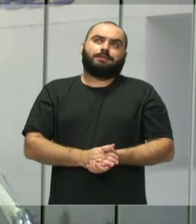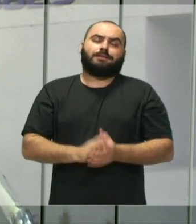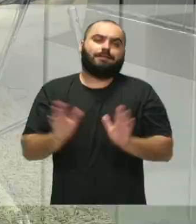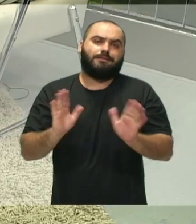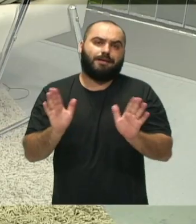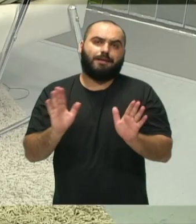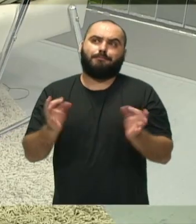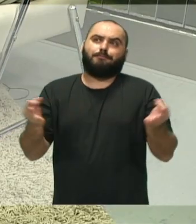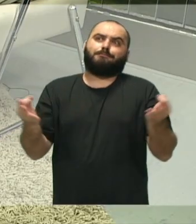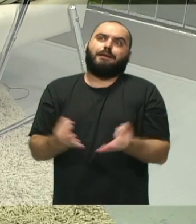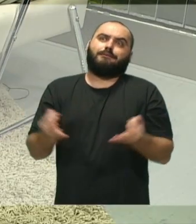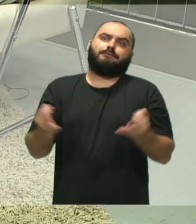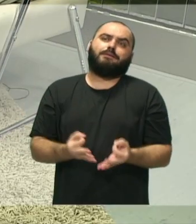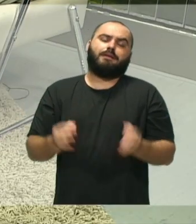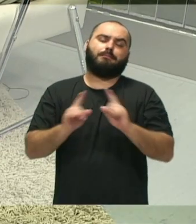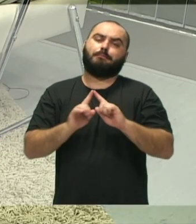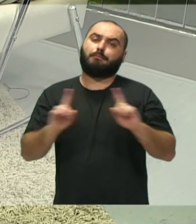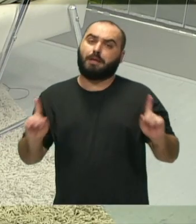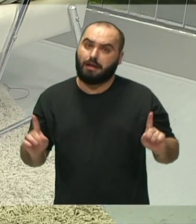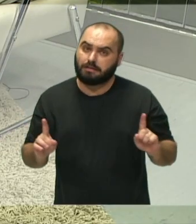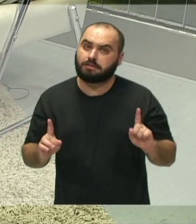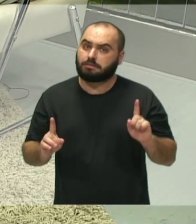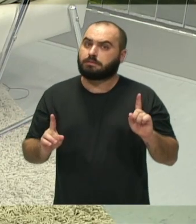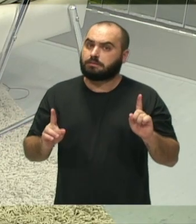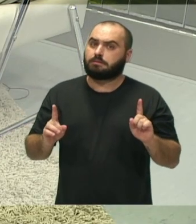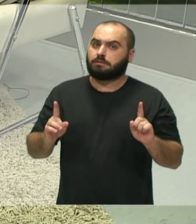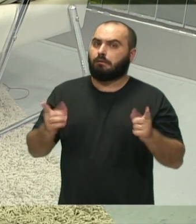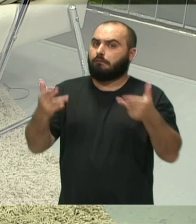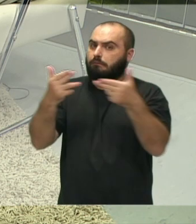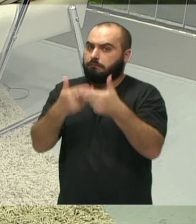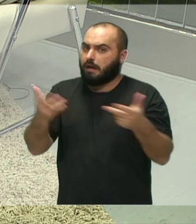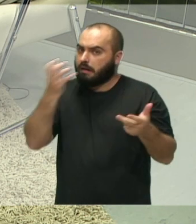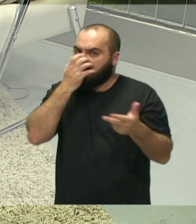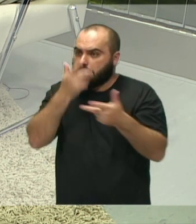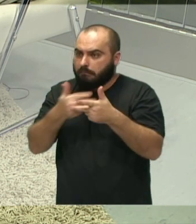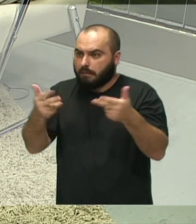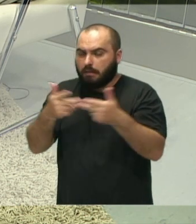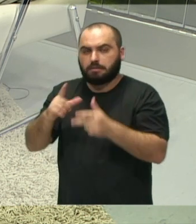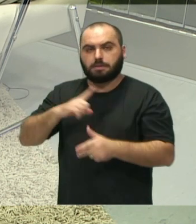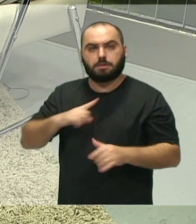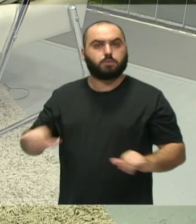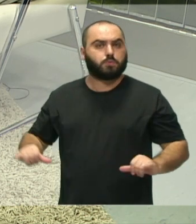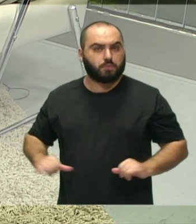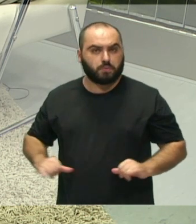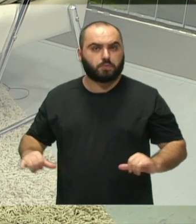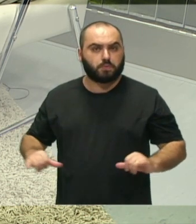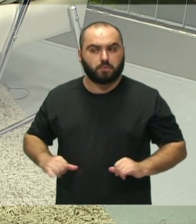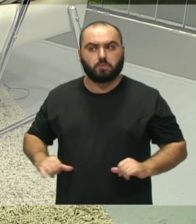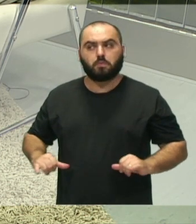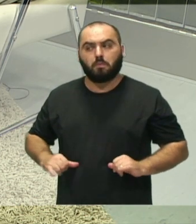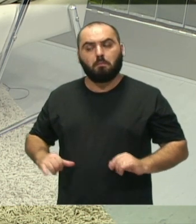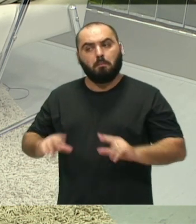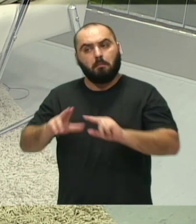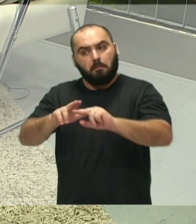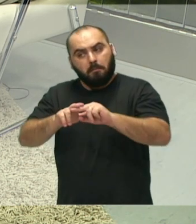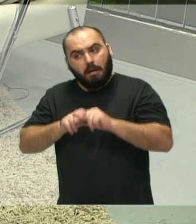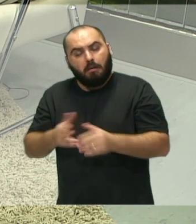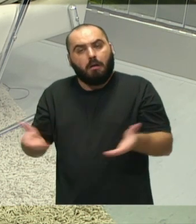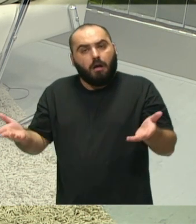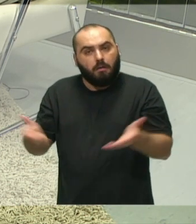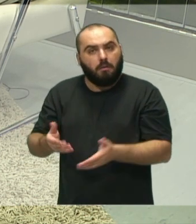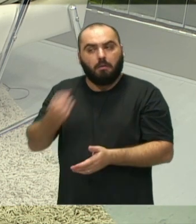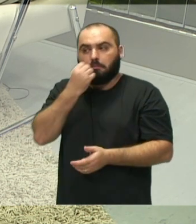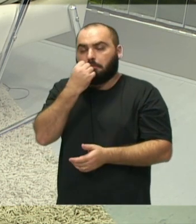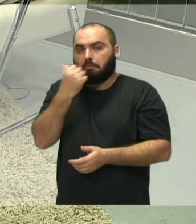perfeita, mas dentro do que eu soube que vários animais estavam passando, eles estão muito bem, muito bem, né,